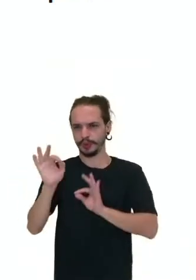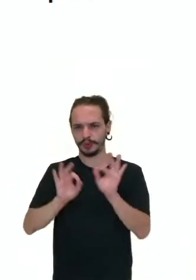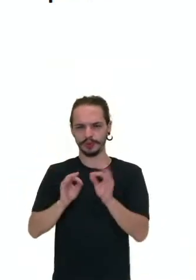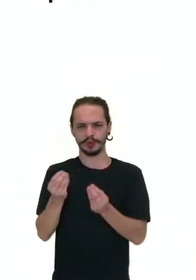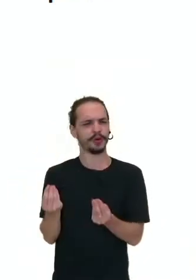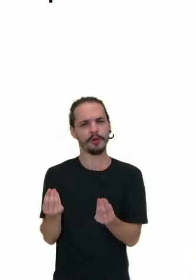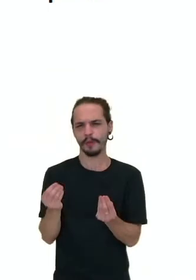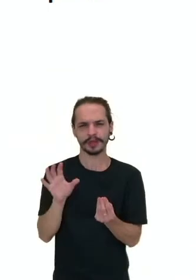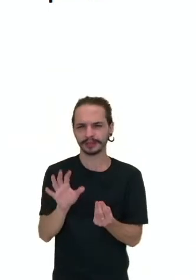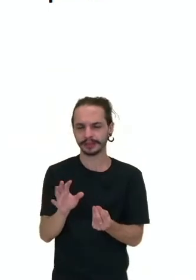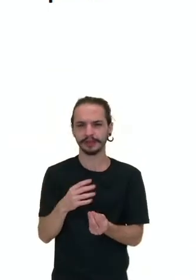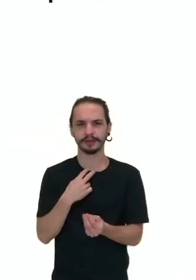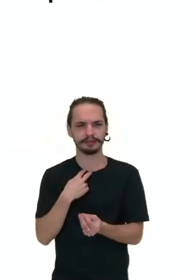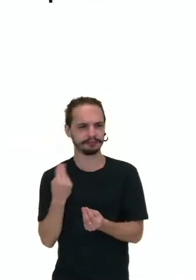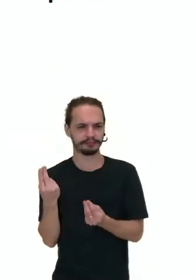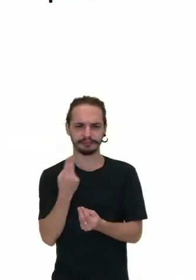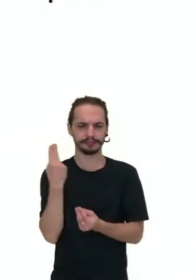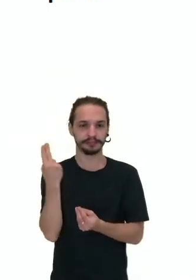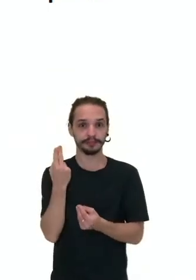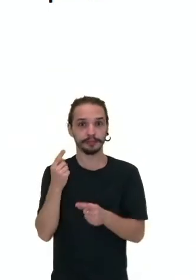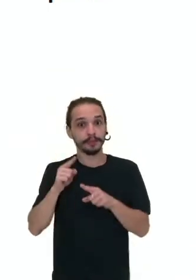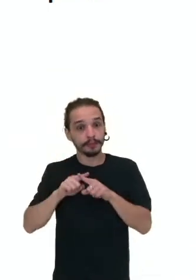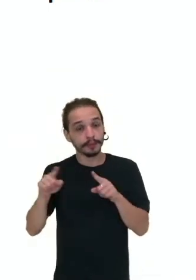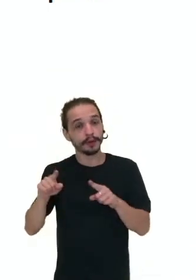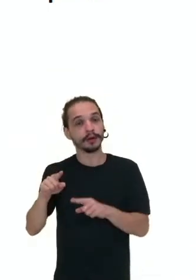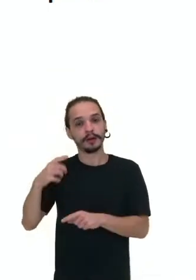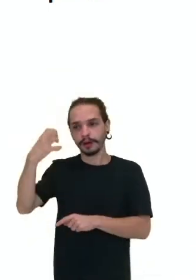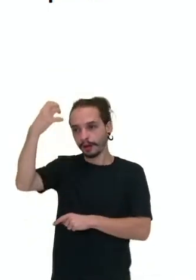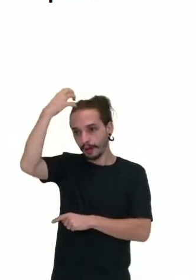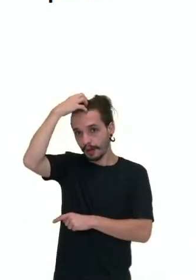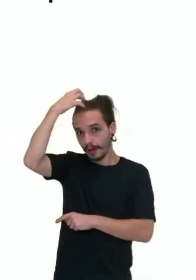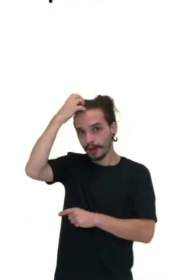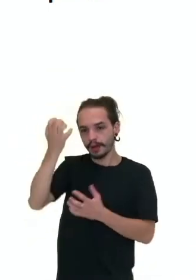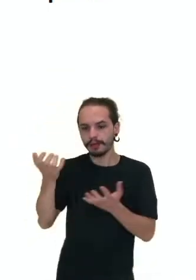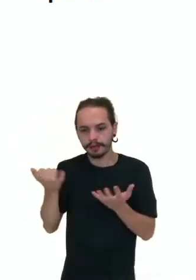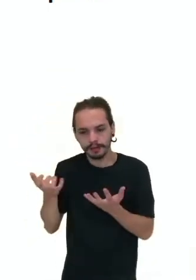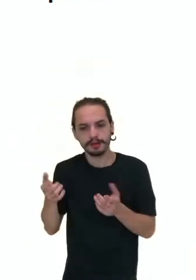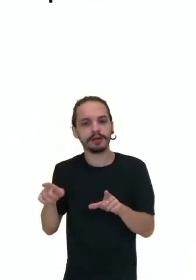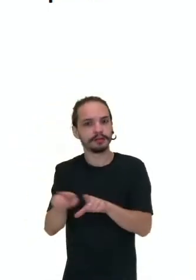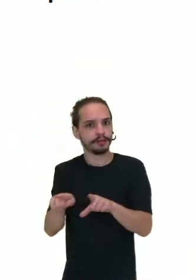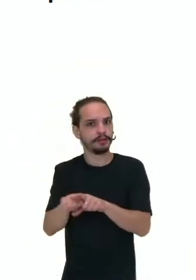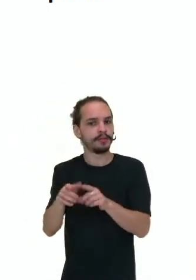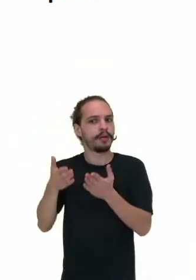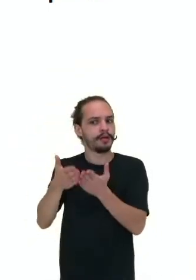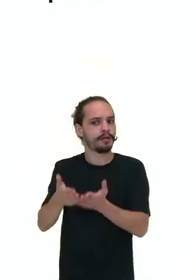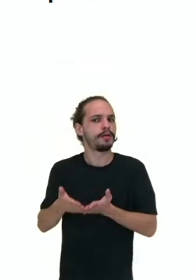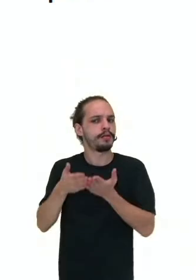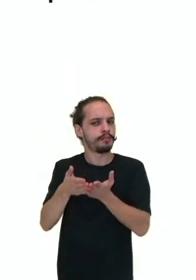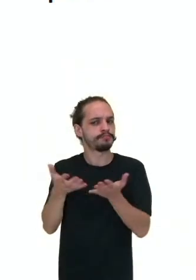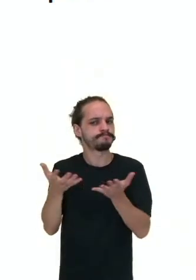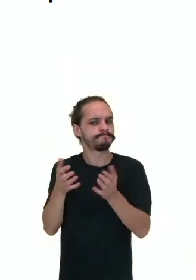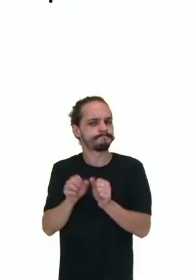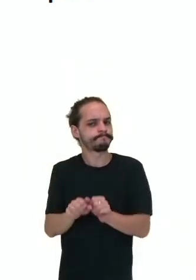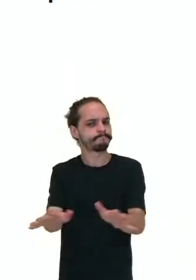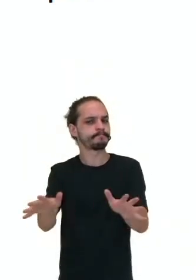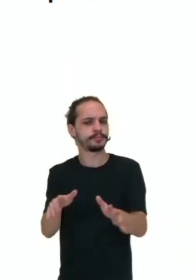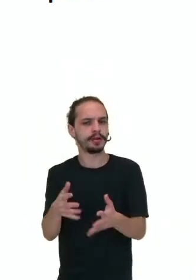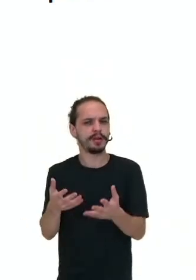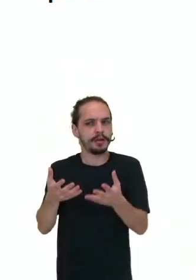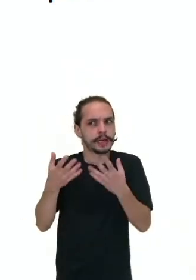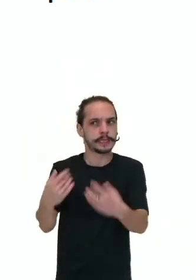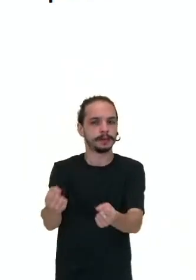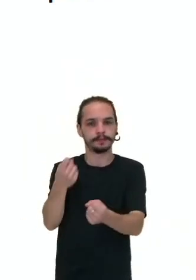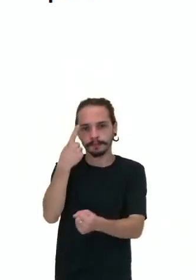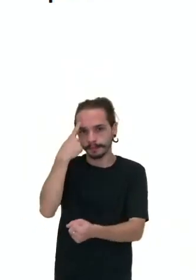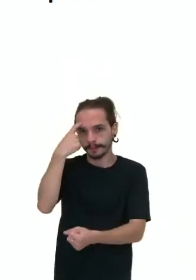que poderia não dar certo. Mas, como os reis queriam também participar das grandes navegações, aceitaram, então, a